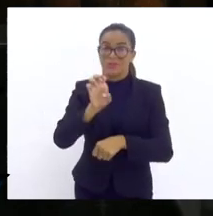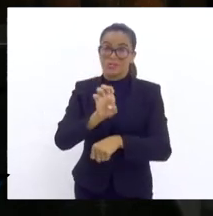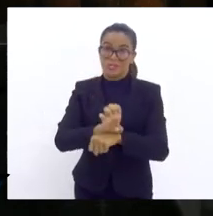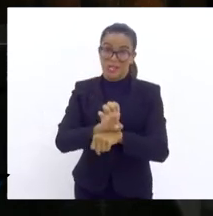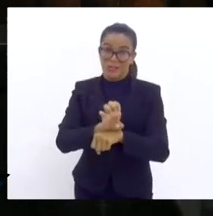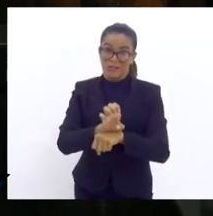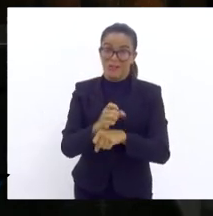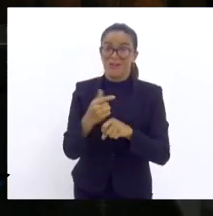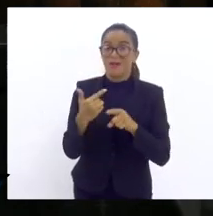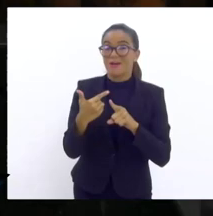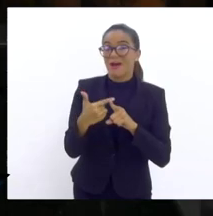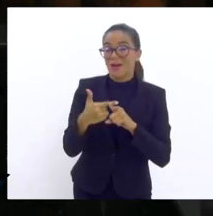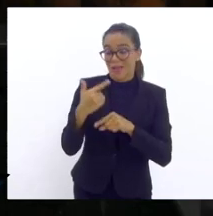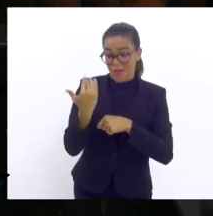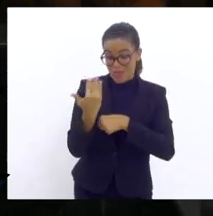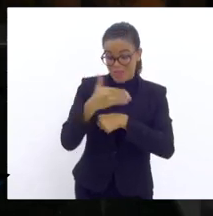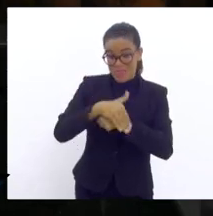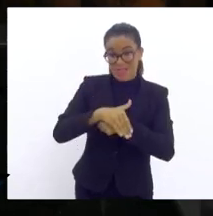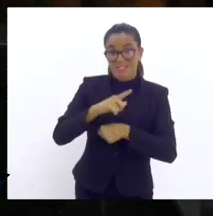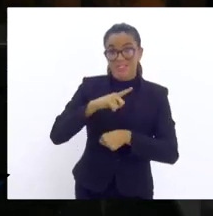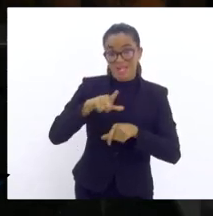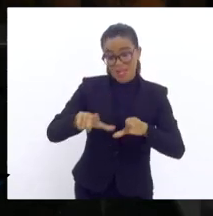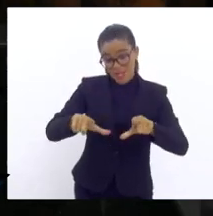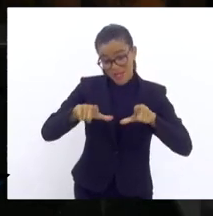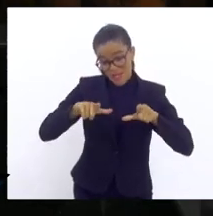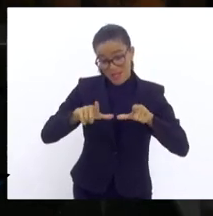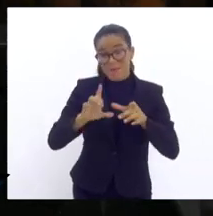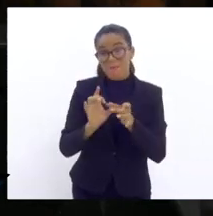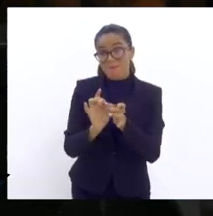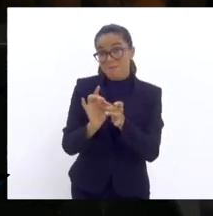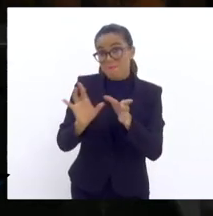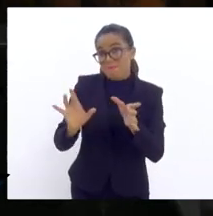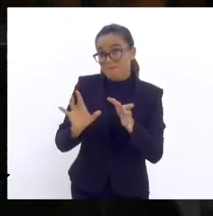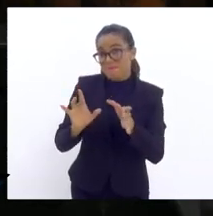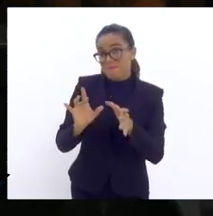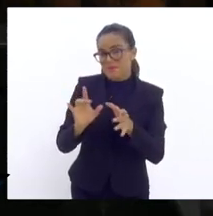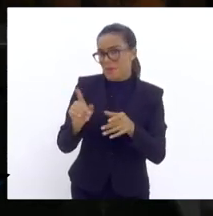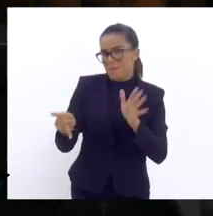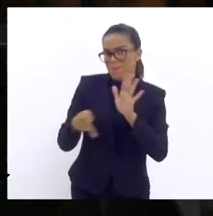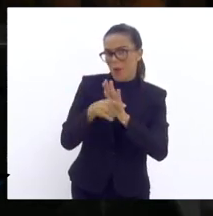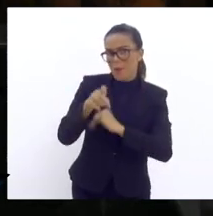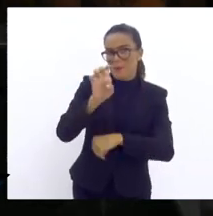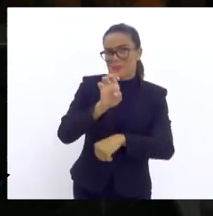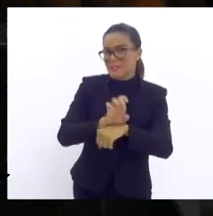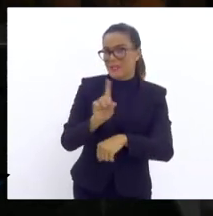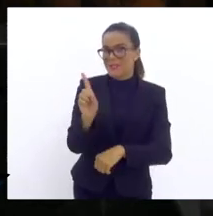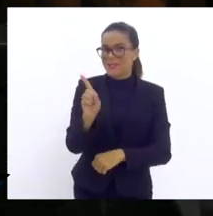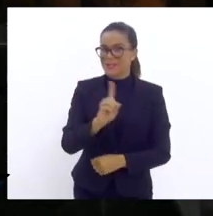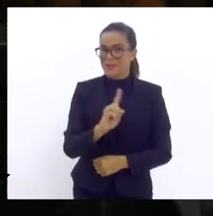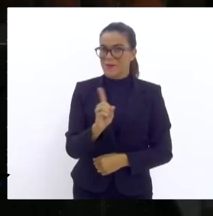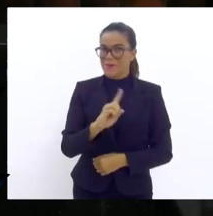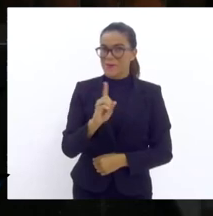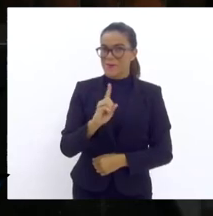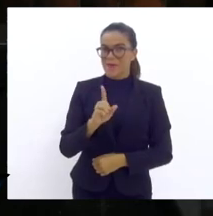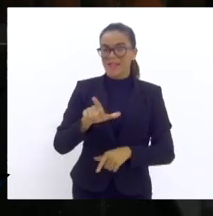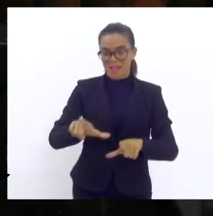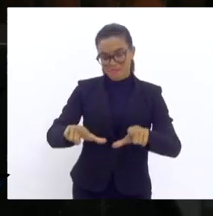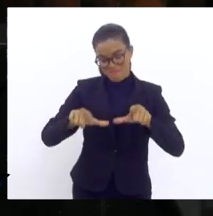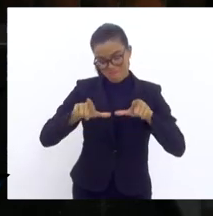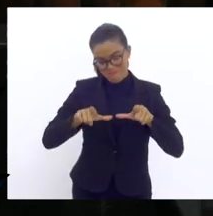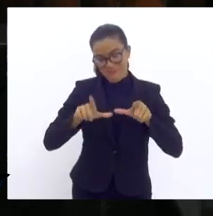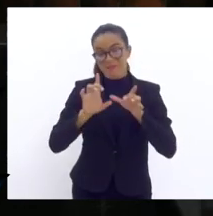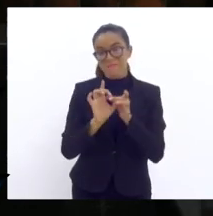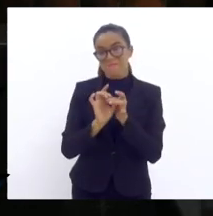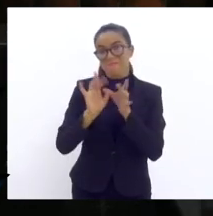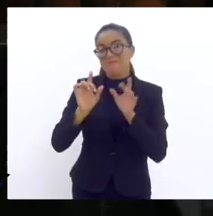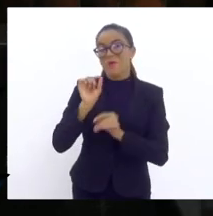permissionário taxista, ele não é permissionário do Estado, ele é permissionário das